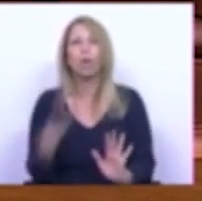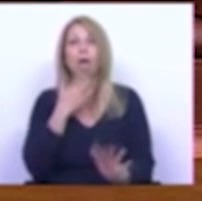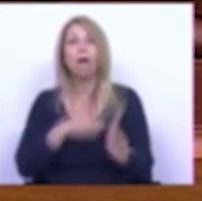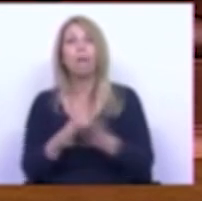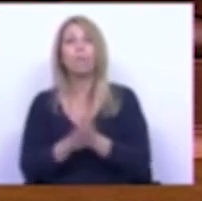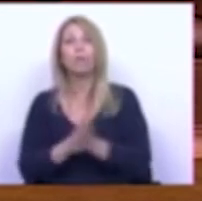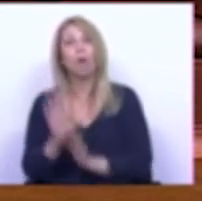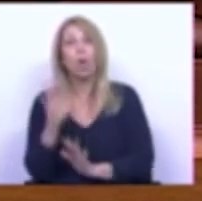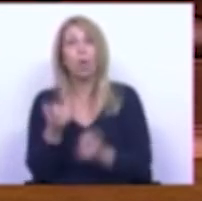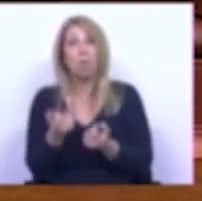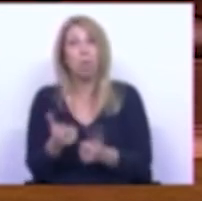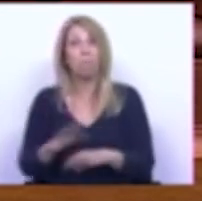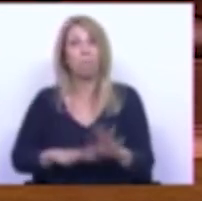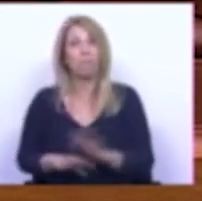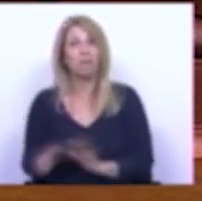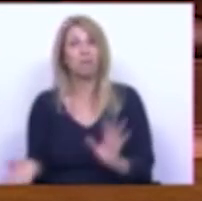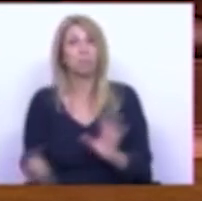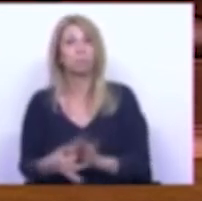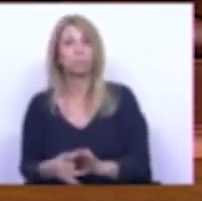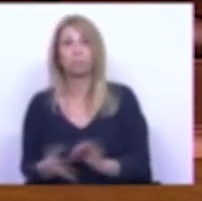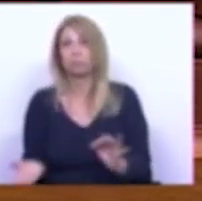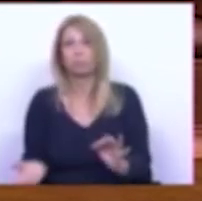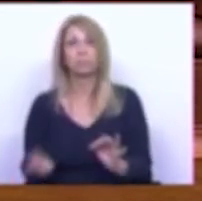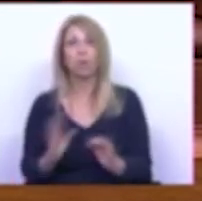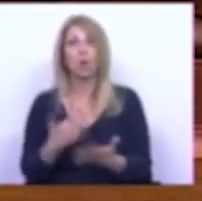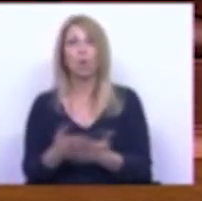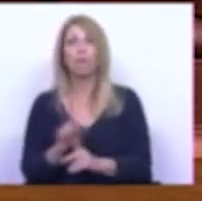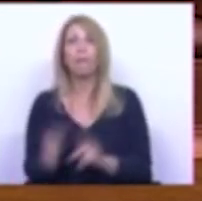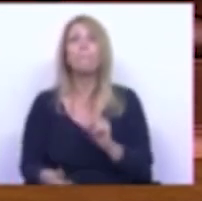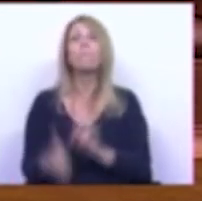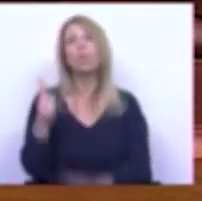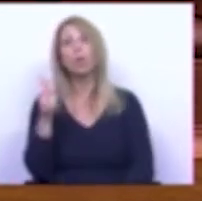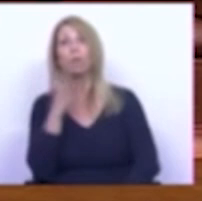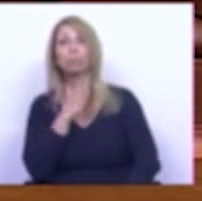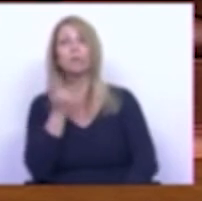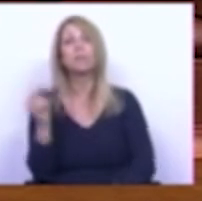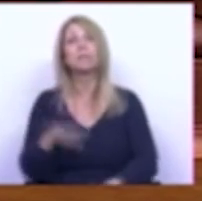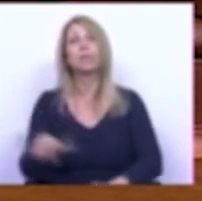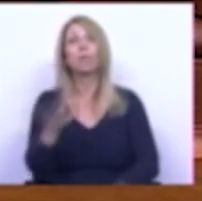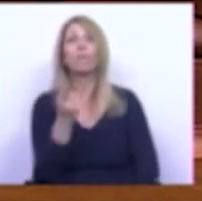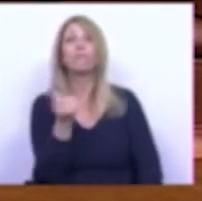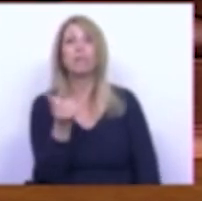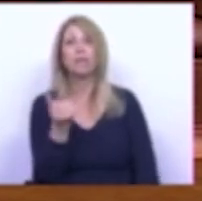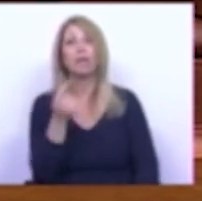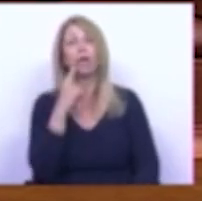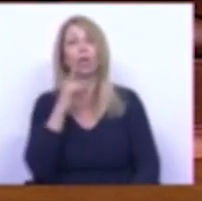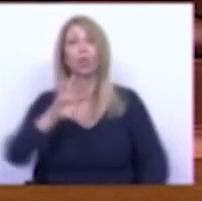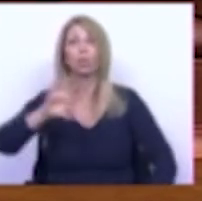isso e sem que eles correspondam a uma melhoria substancial da situação financeira do país